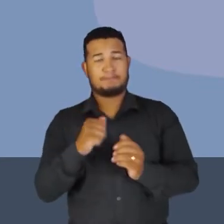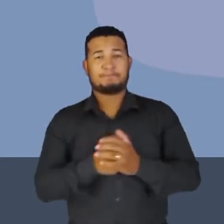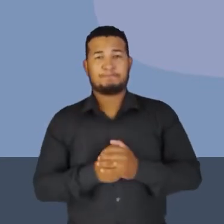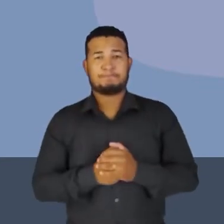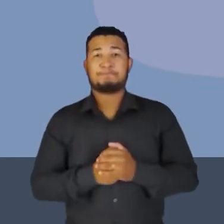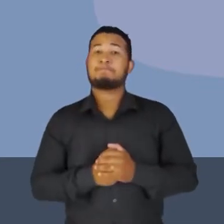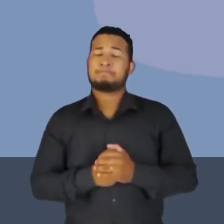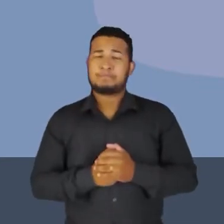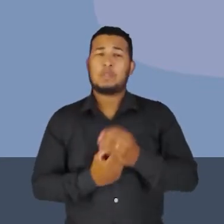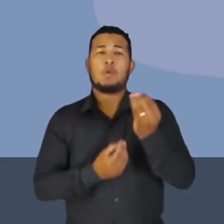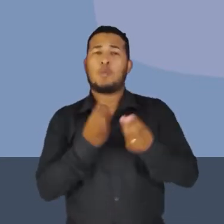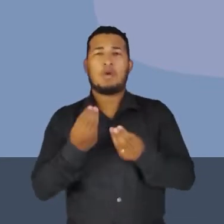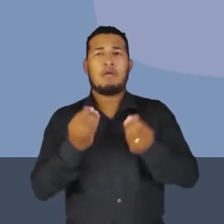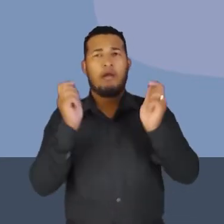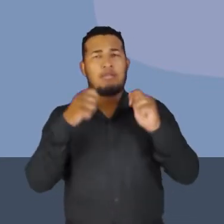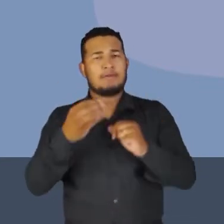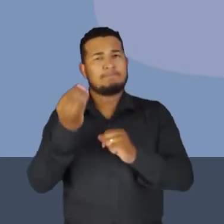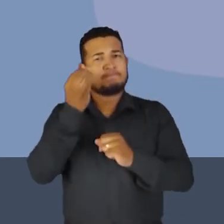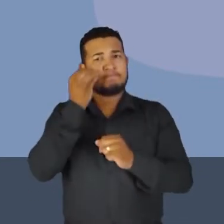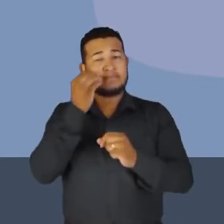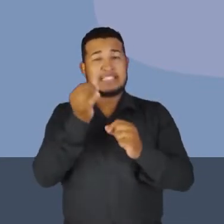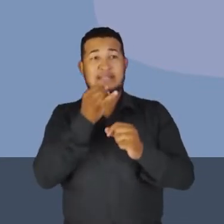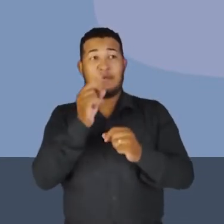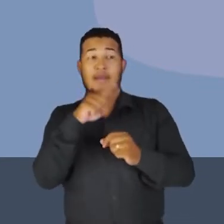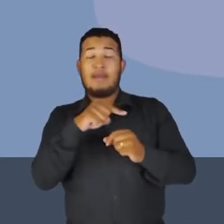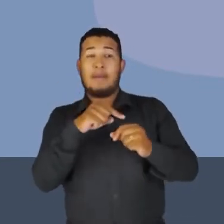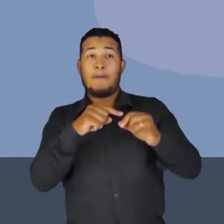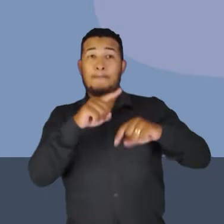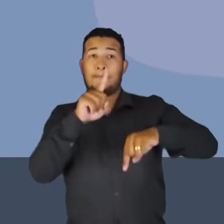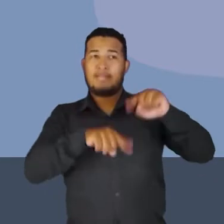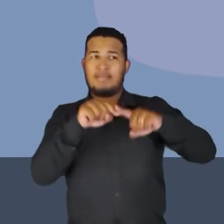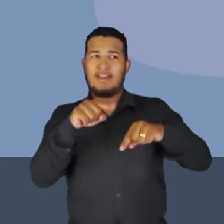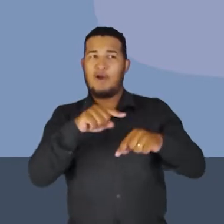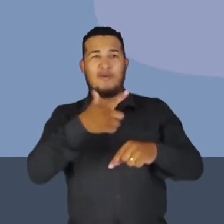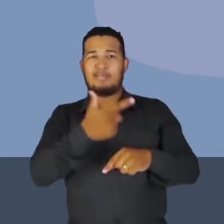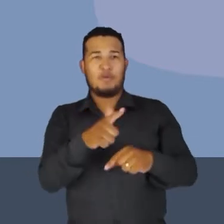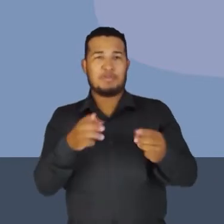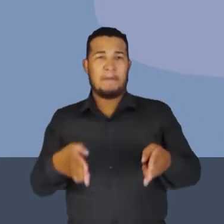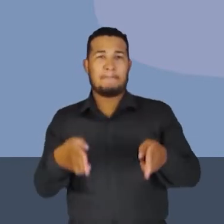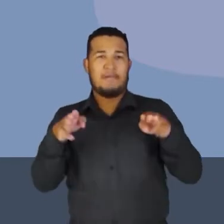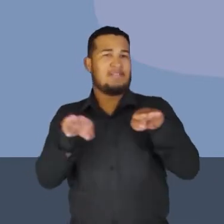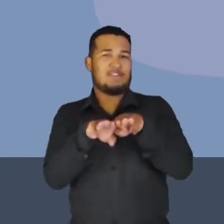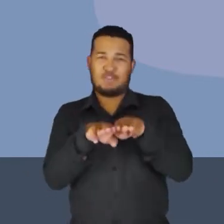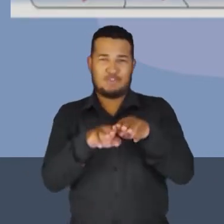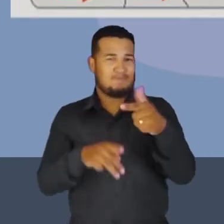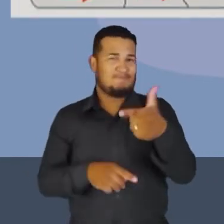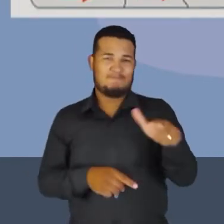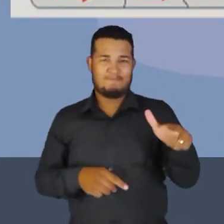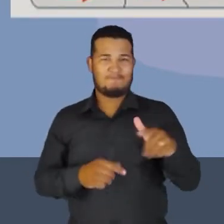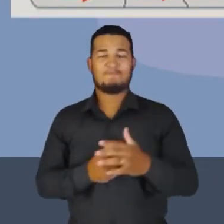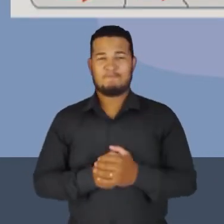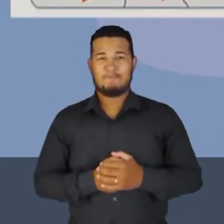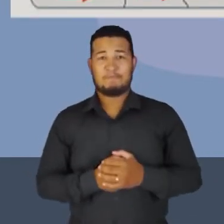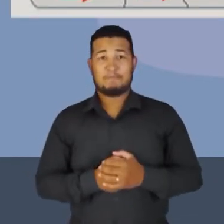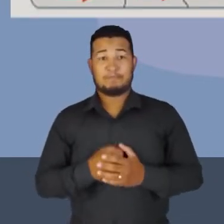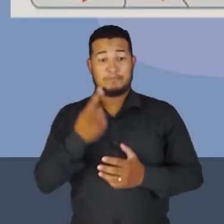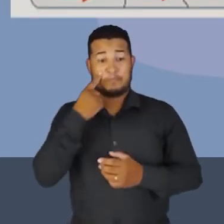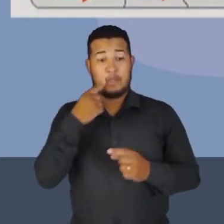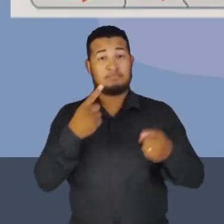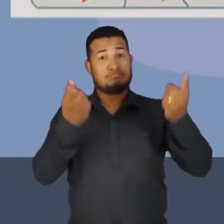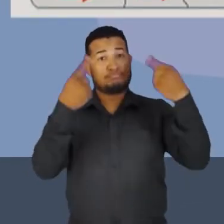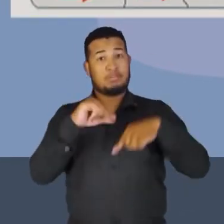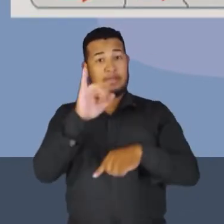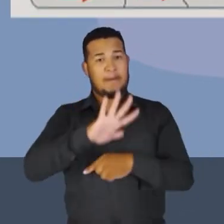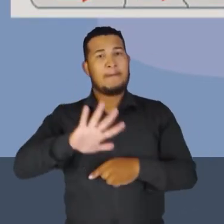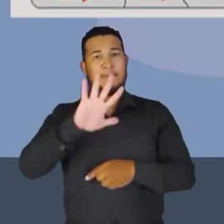eu poderia usar que este material está desmagnetizado. Então vamos dar uma olhada na segunda imagem. Observe esta segunda